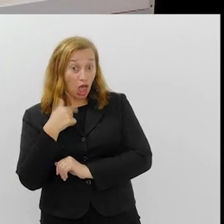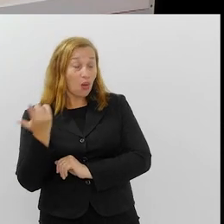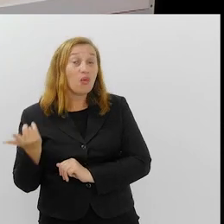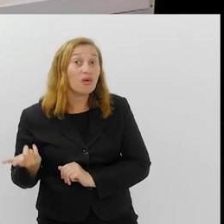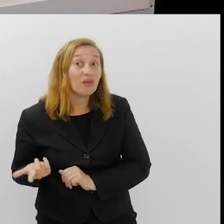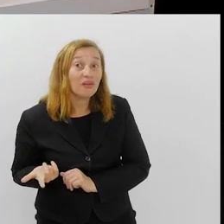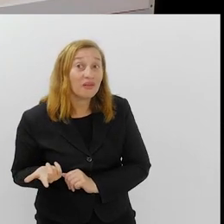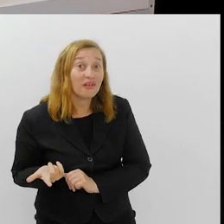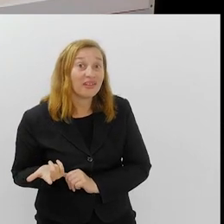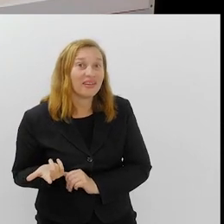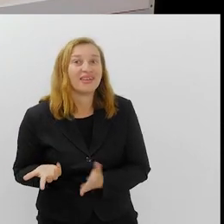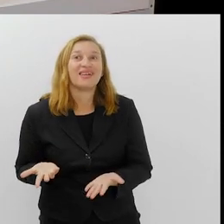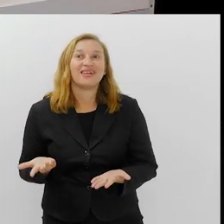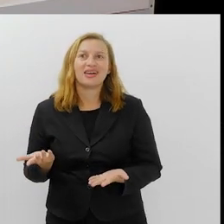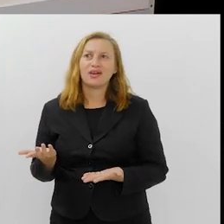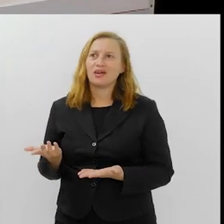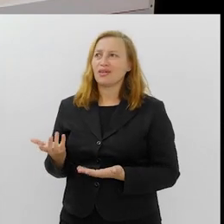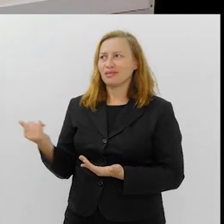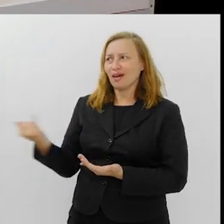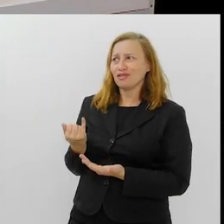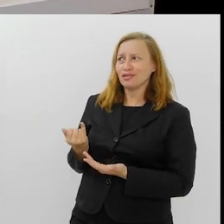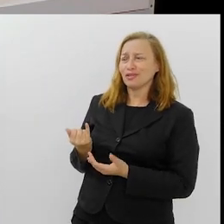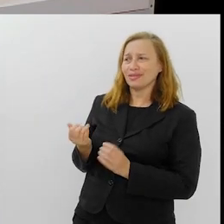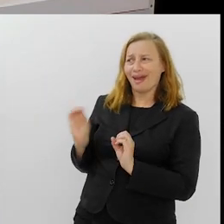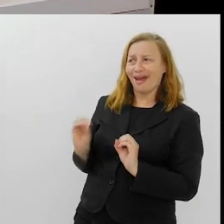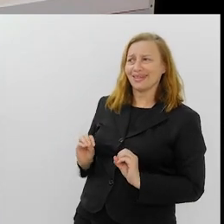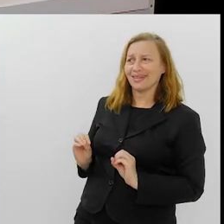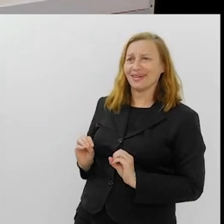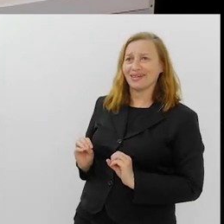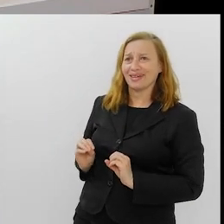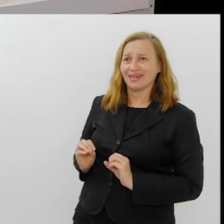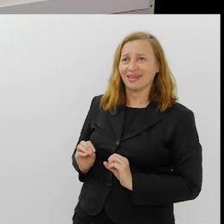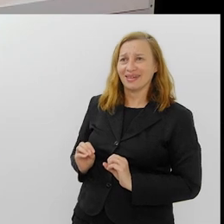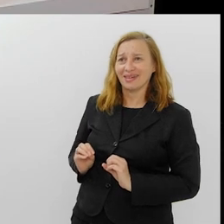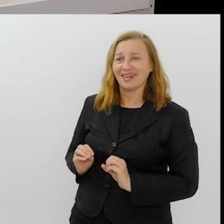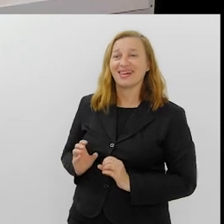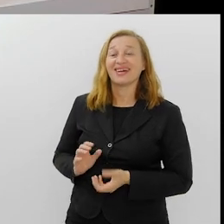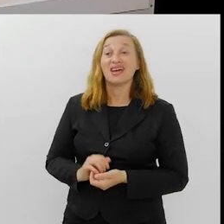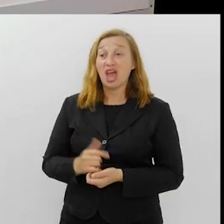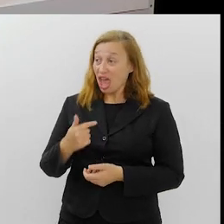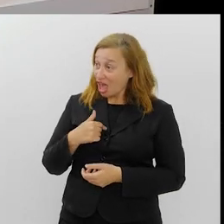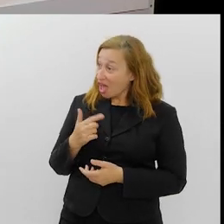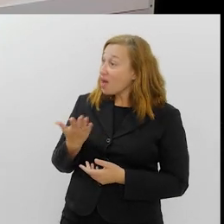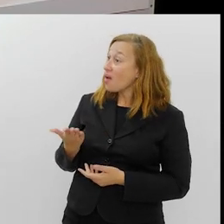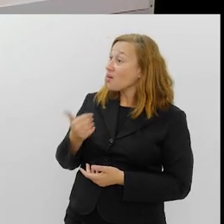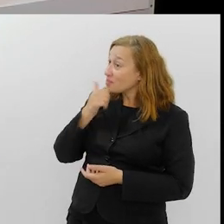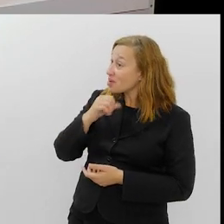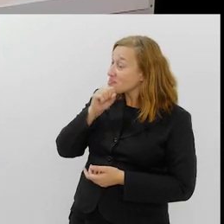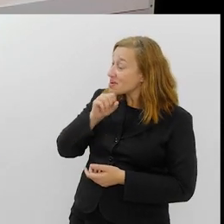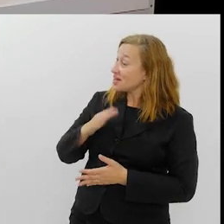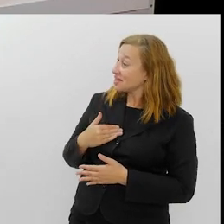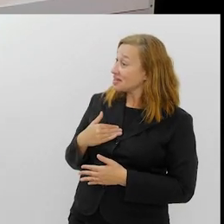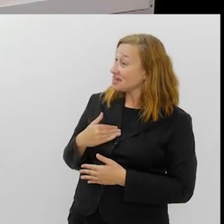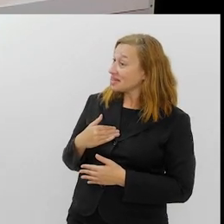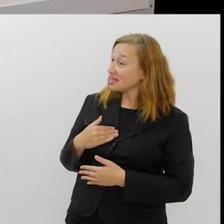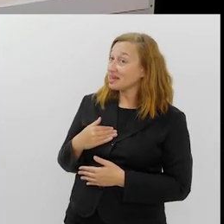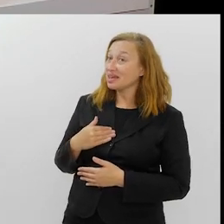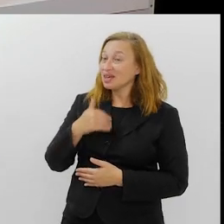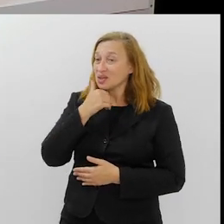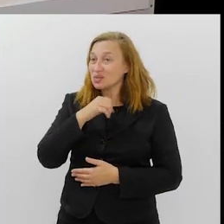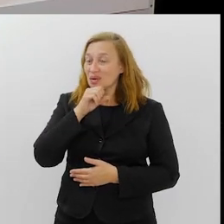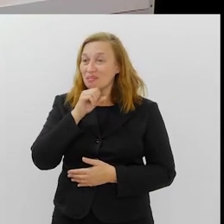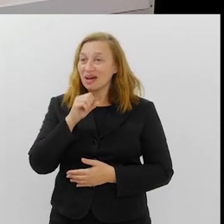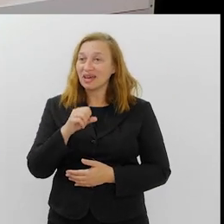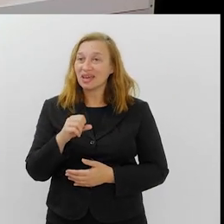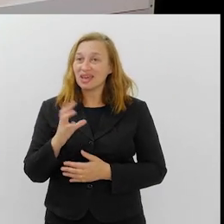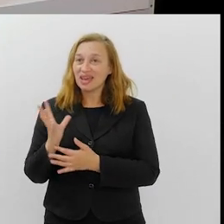Essa criancinha sou eu. Como você não me avisou que ia fazer isso? Porque sou eu, minha mãe. Sua